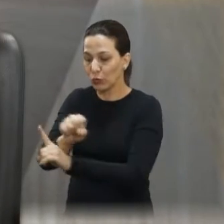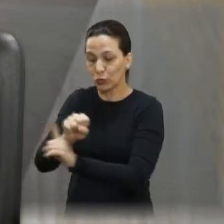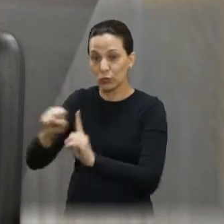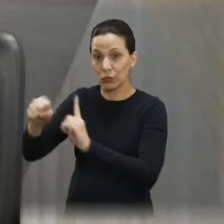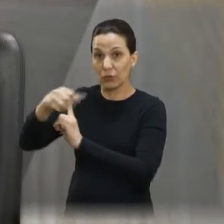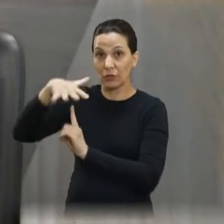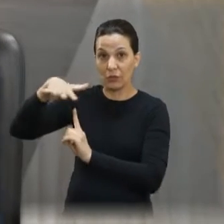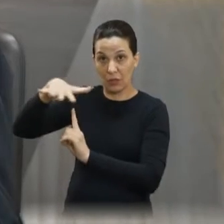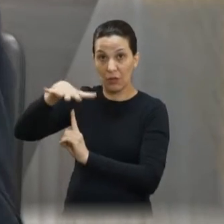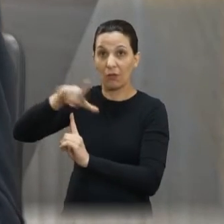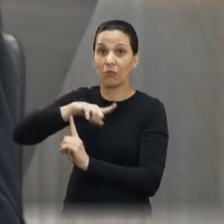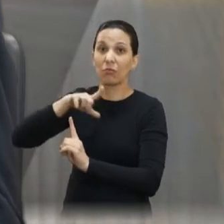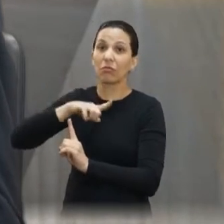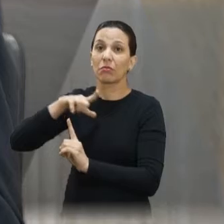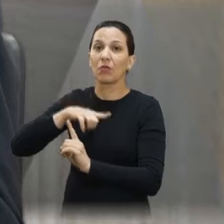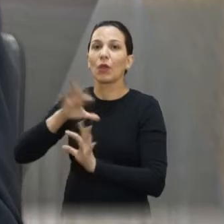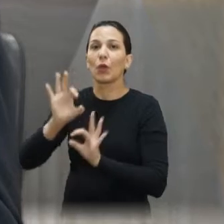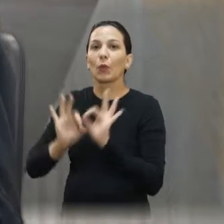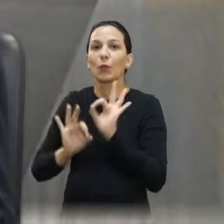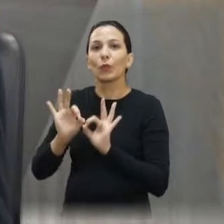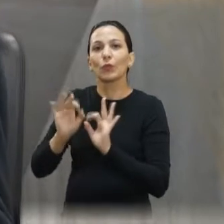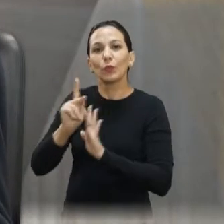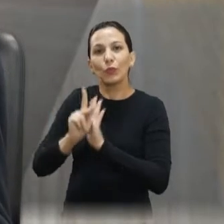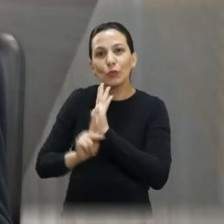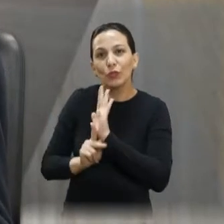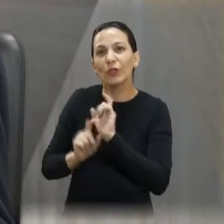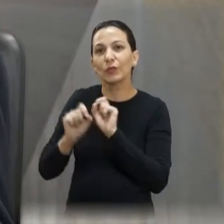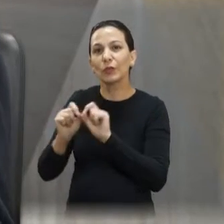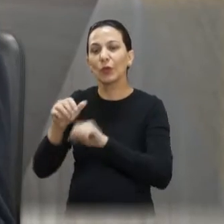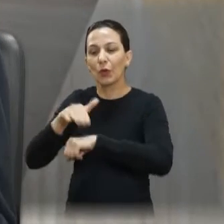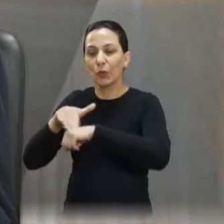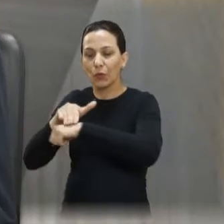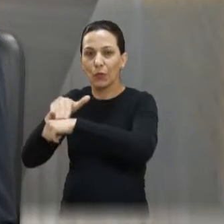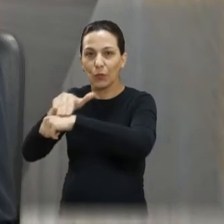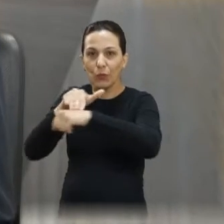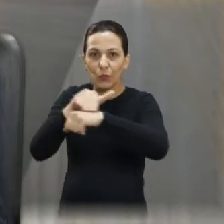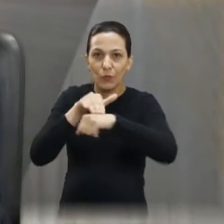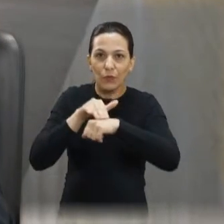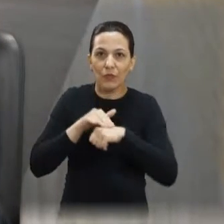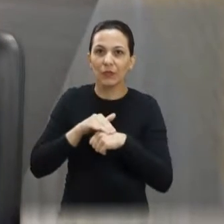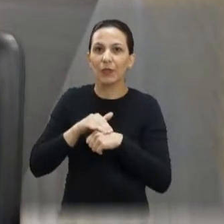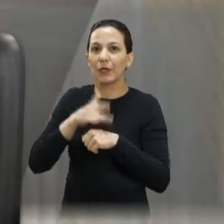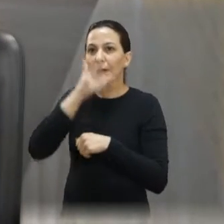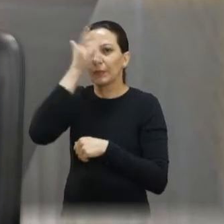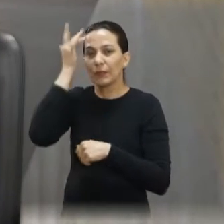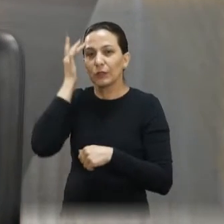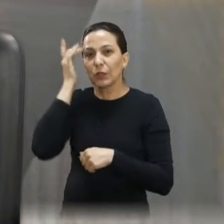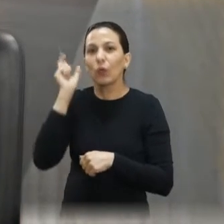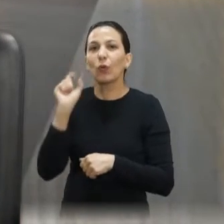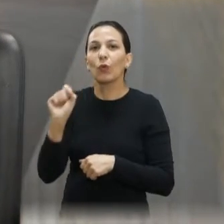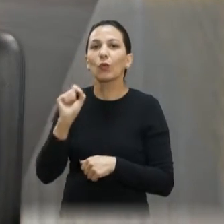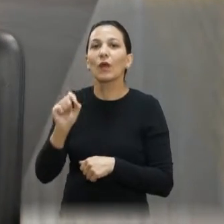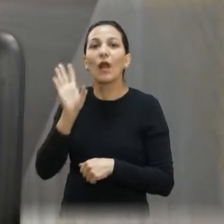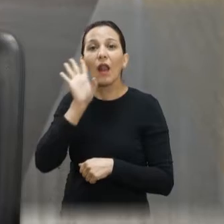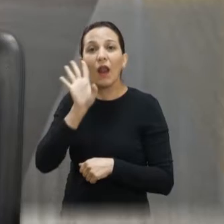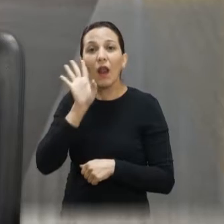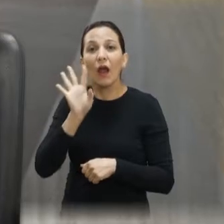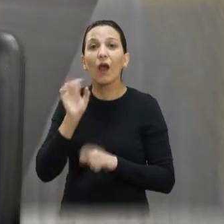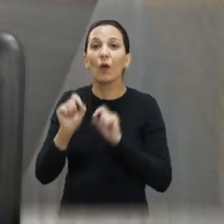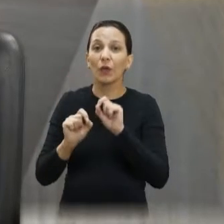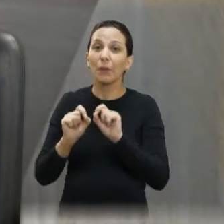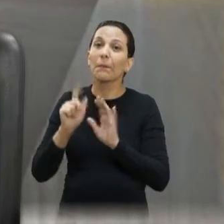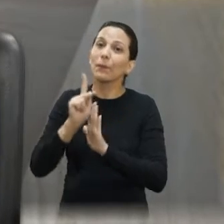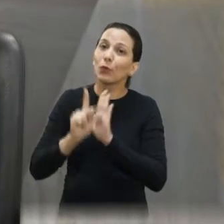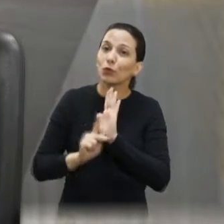na realidade, eu fiz esse projeto, conversei com as pessoas da denominação. O Lucas, seria legal se fazer o projeto. Então, eu fiz o